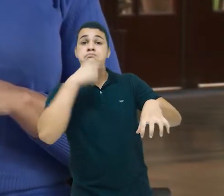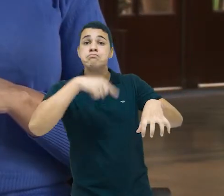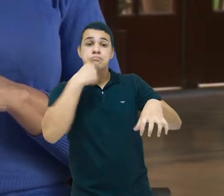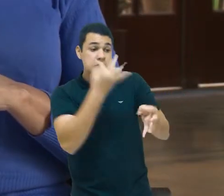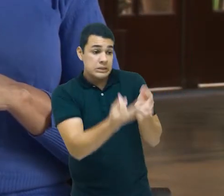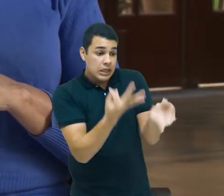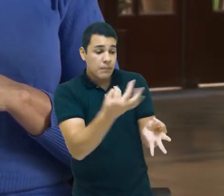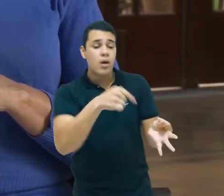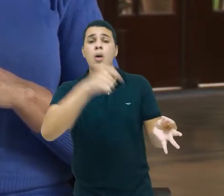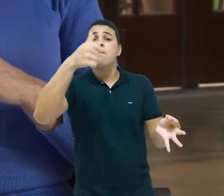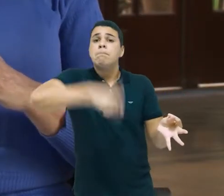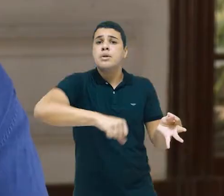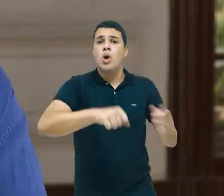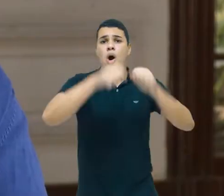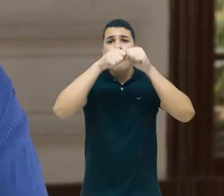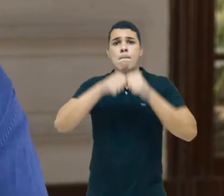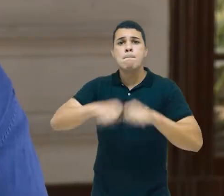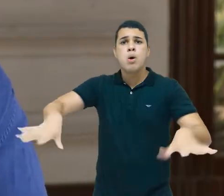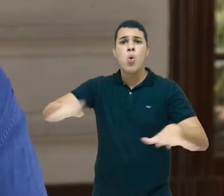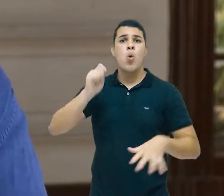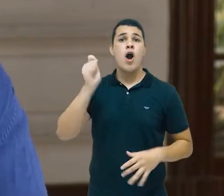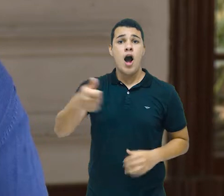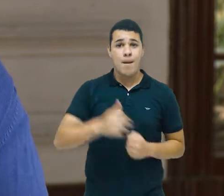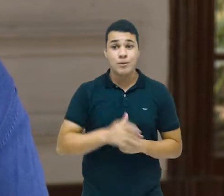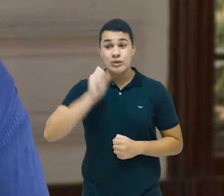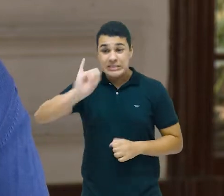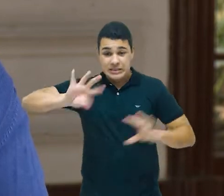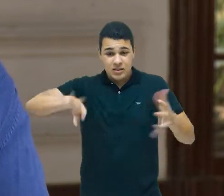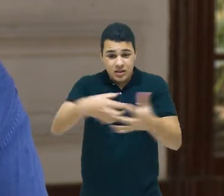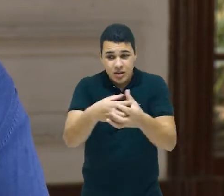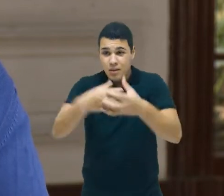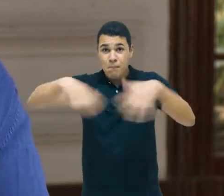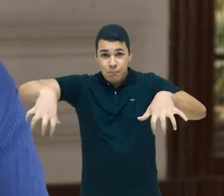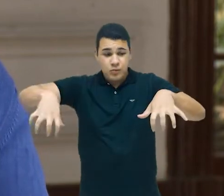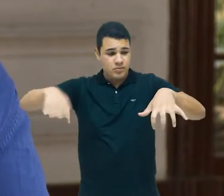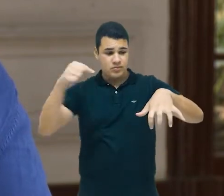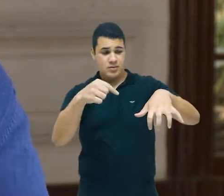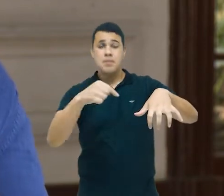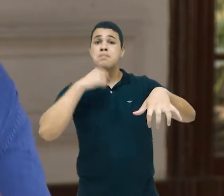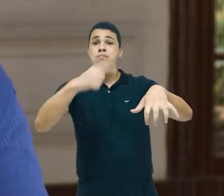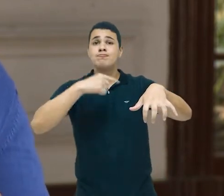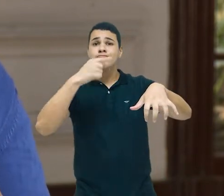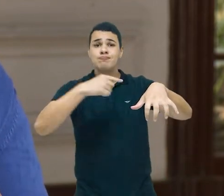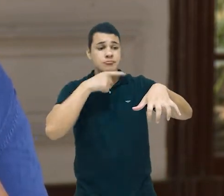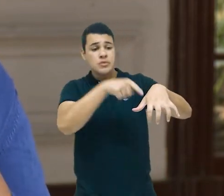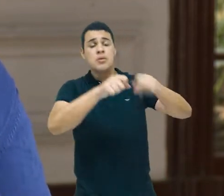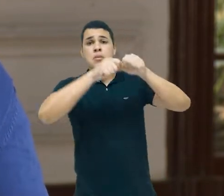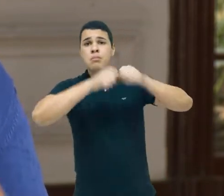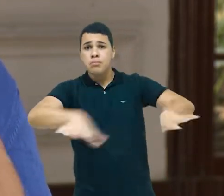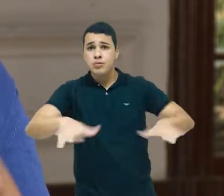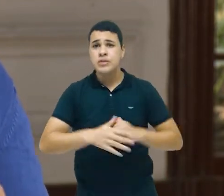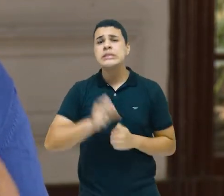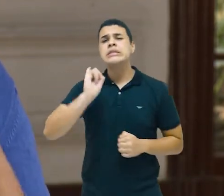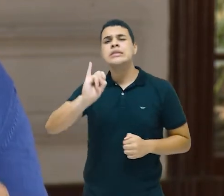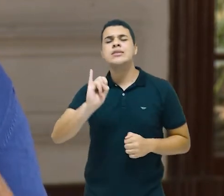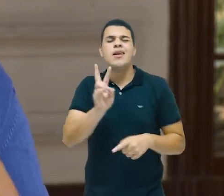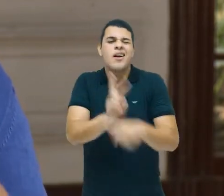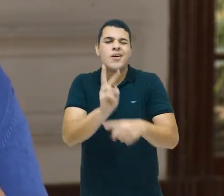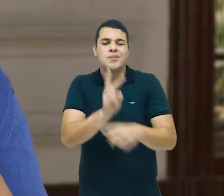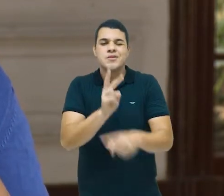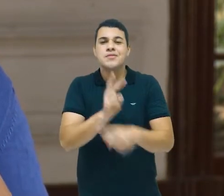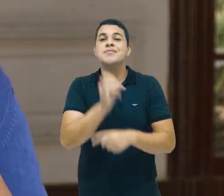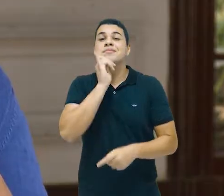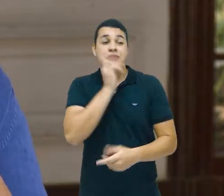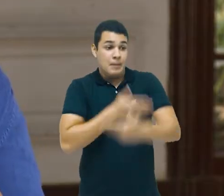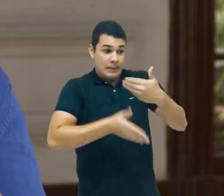resposta ainda muito pior. Se a gente discriminasse, repara, como se, vamos voltar ao passado, eu queria que vocês fizessem